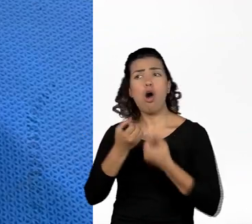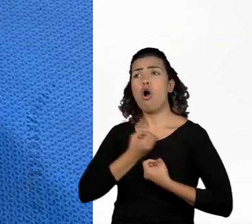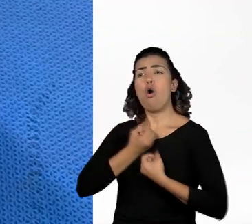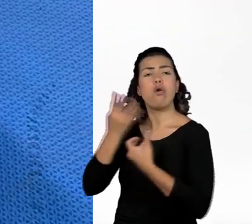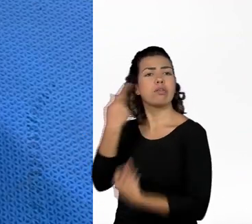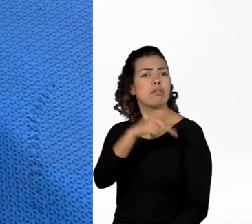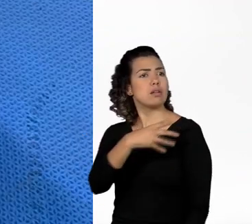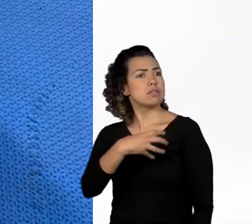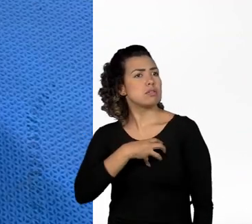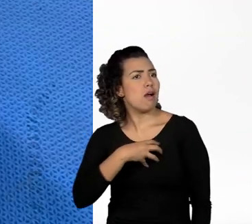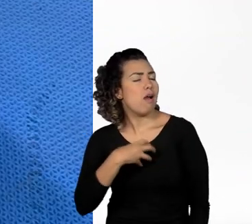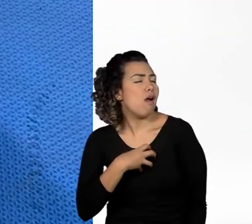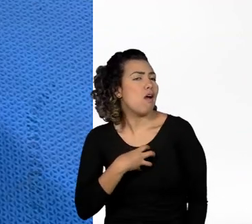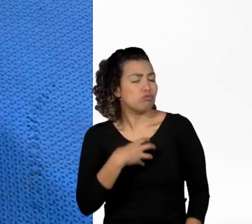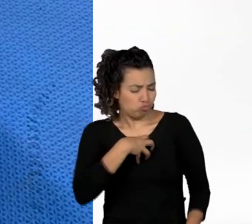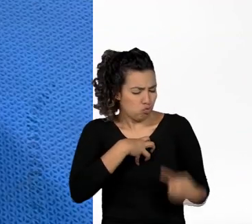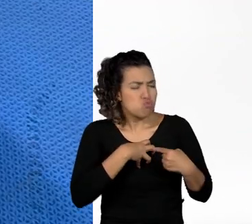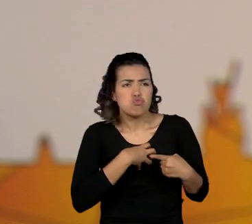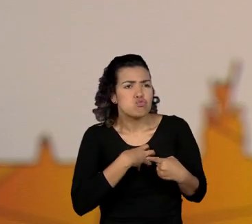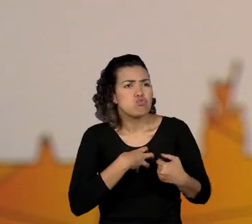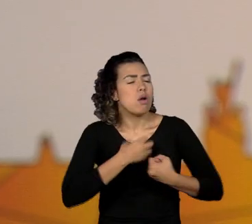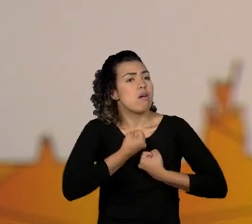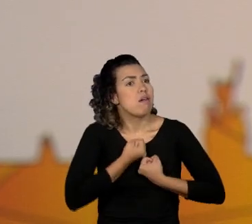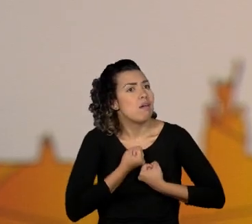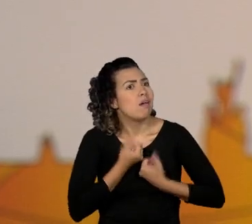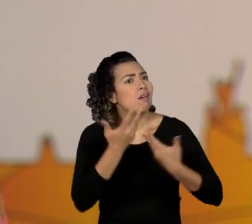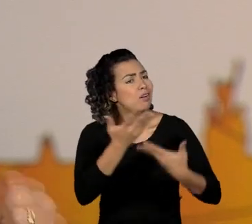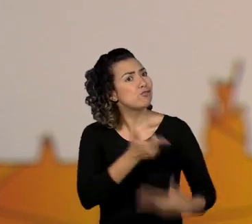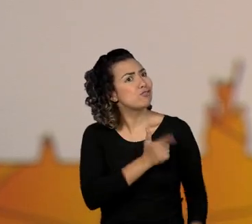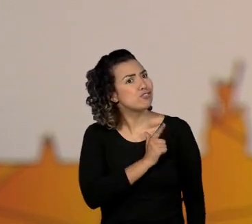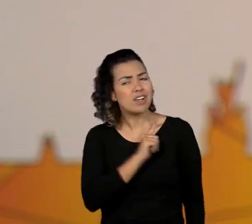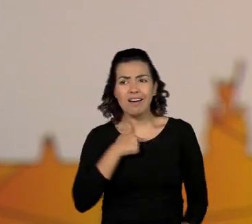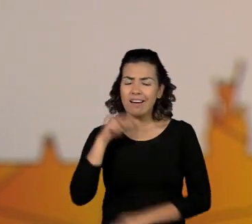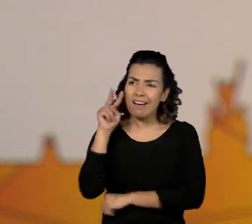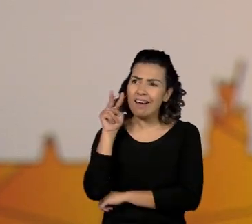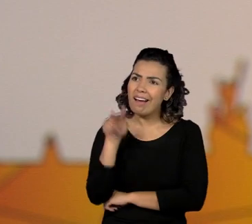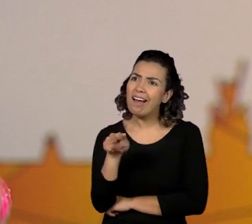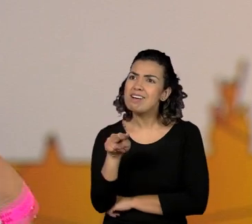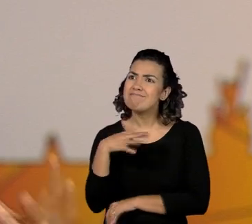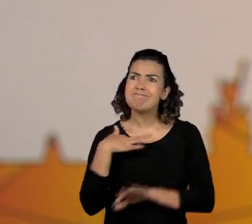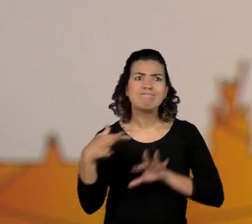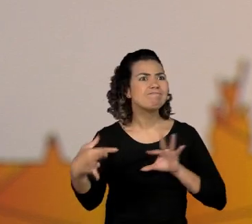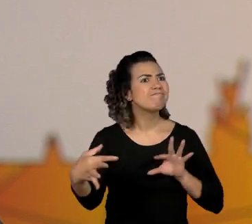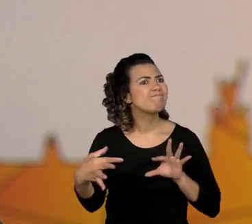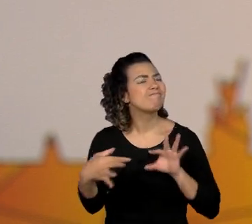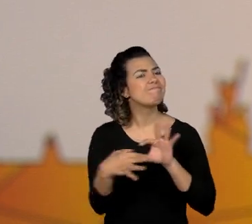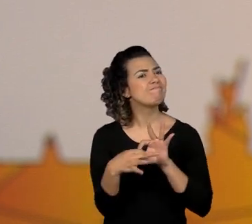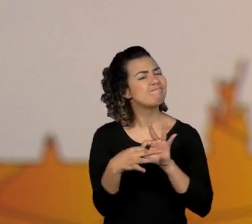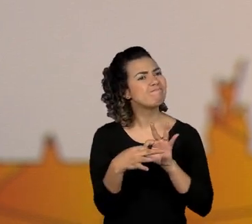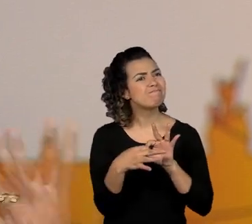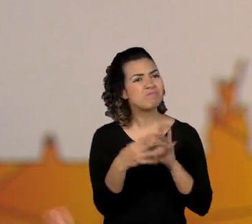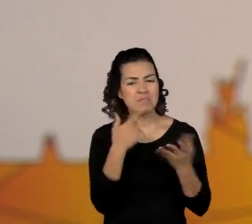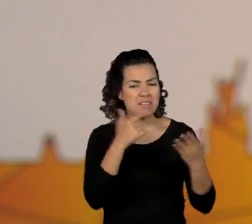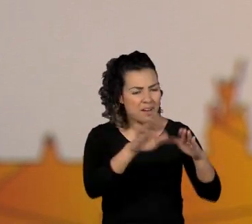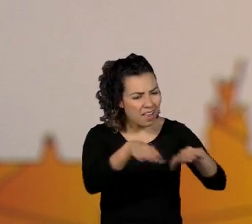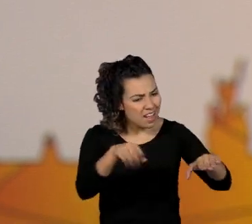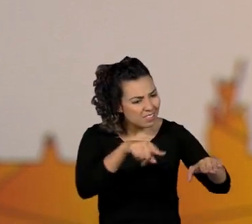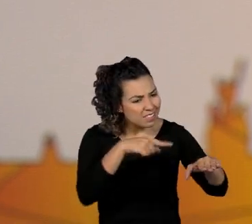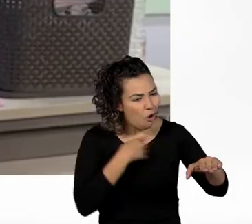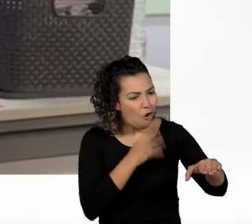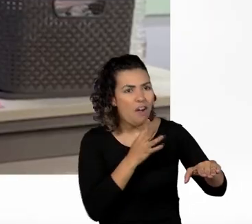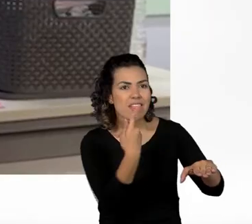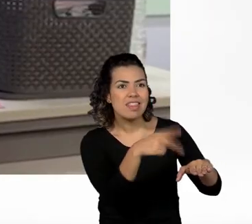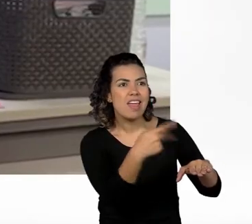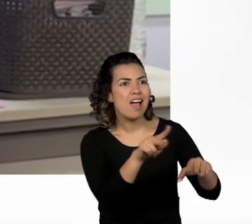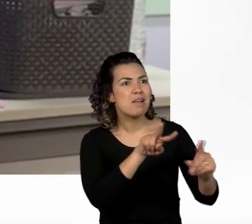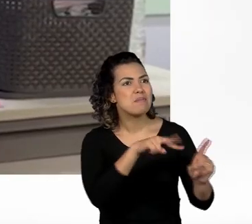aula e na vida deles. E era um momento, assim, de muita conexão, que a gente se conhecia e se conectava.